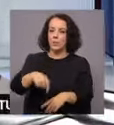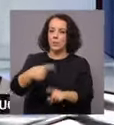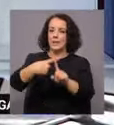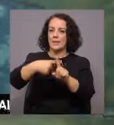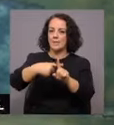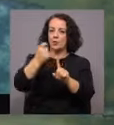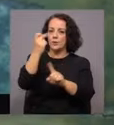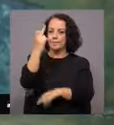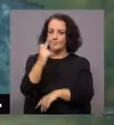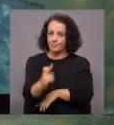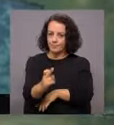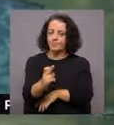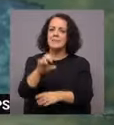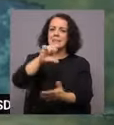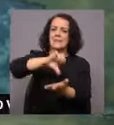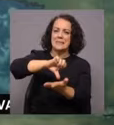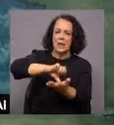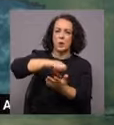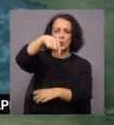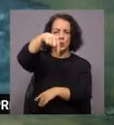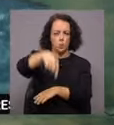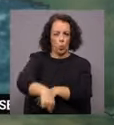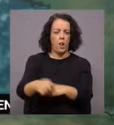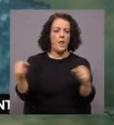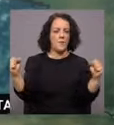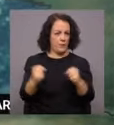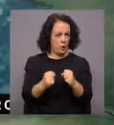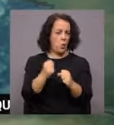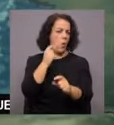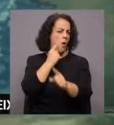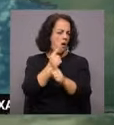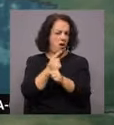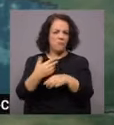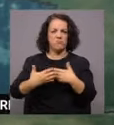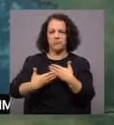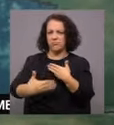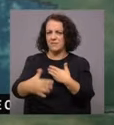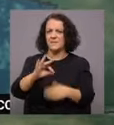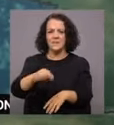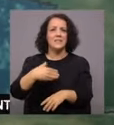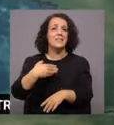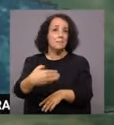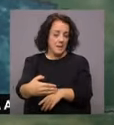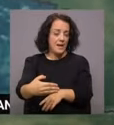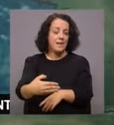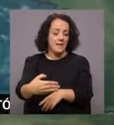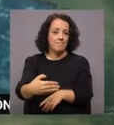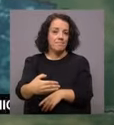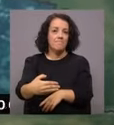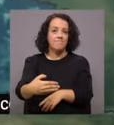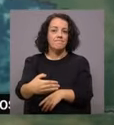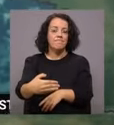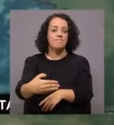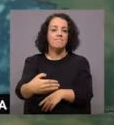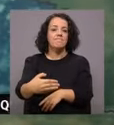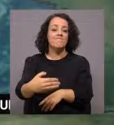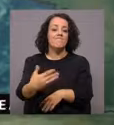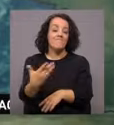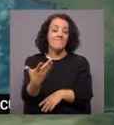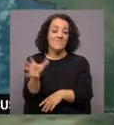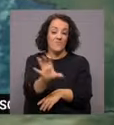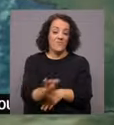temperatura, em particular no centro e sul, mantém-se o tempo frio, é para continuar para o fim de semana, não saímos deste